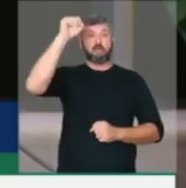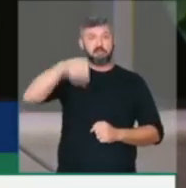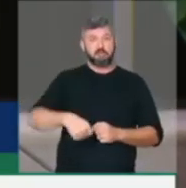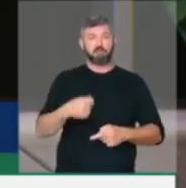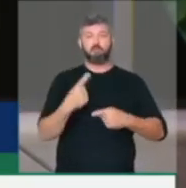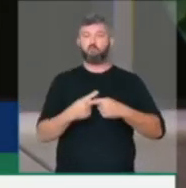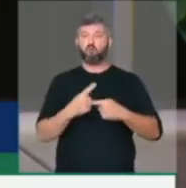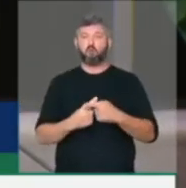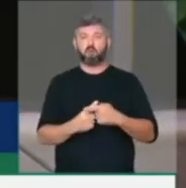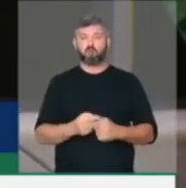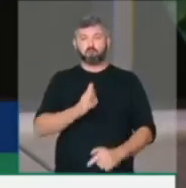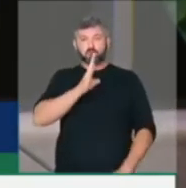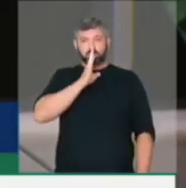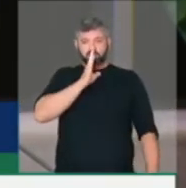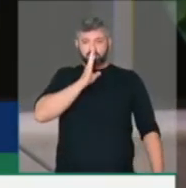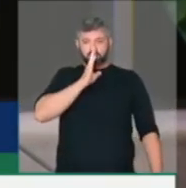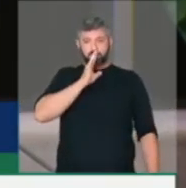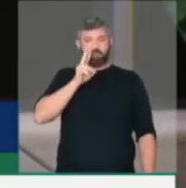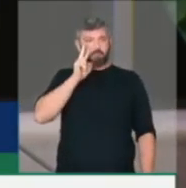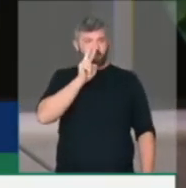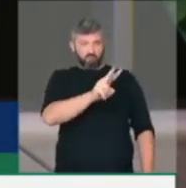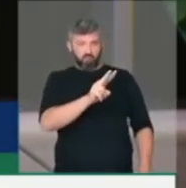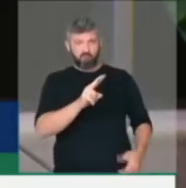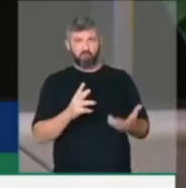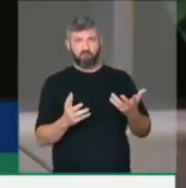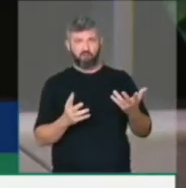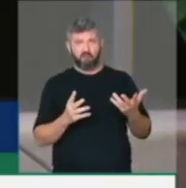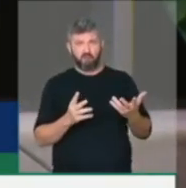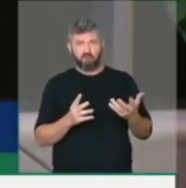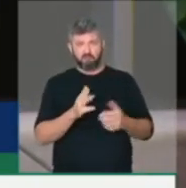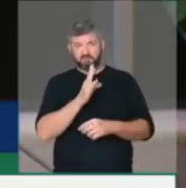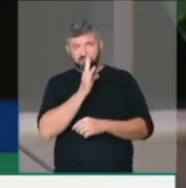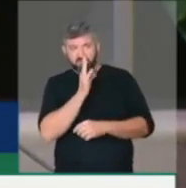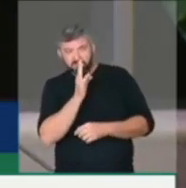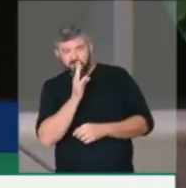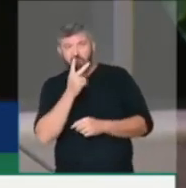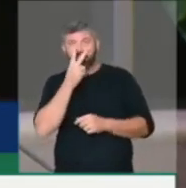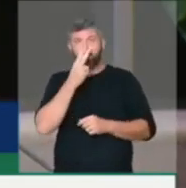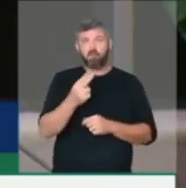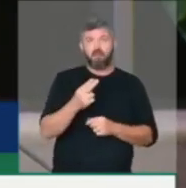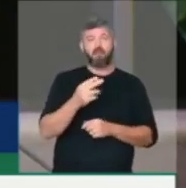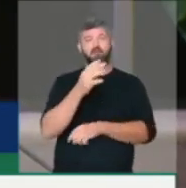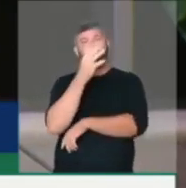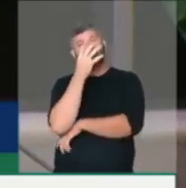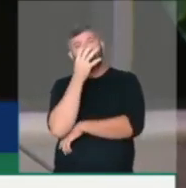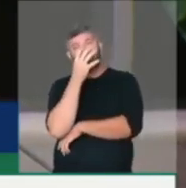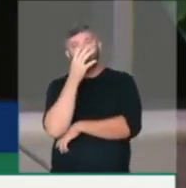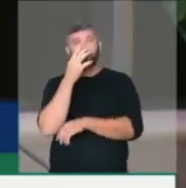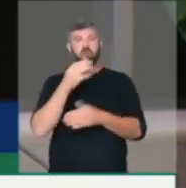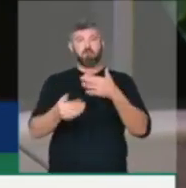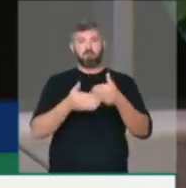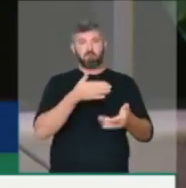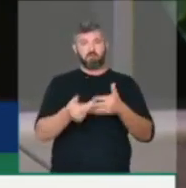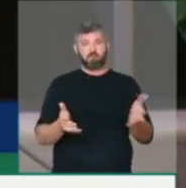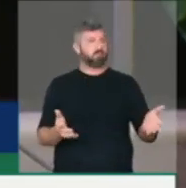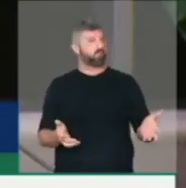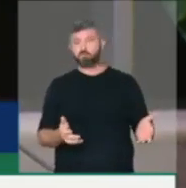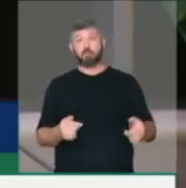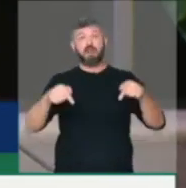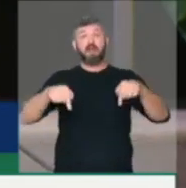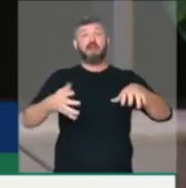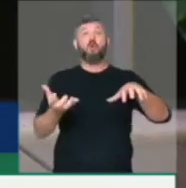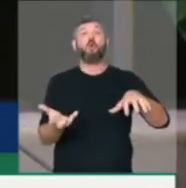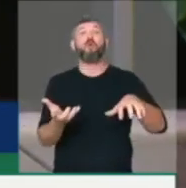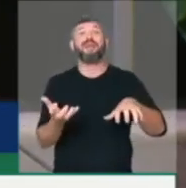podemos silenciar ou assistir a esta barbárie como se estivéssemos assistindo de um lugar qualquer. Estamos no parlamento.